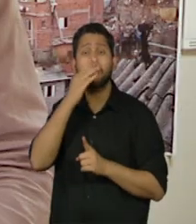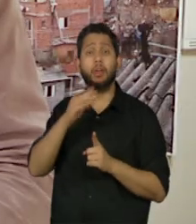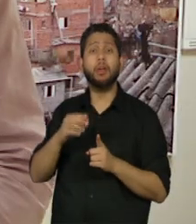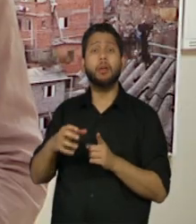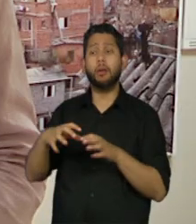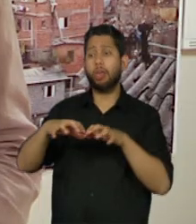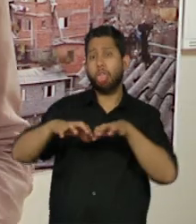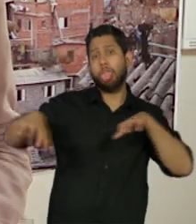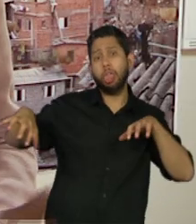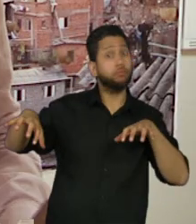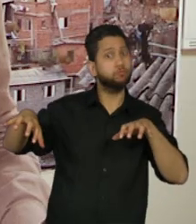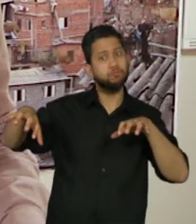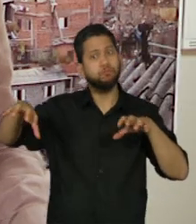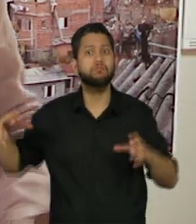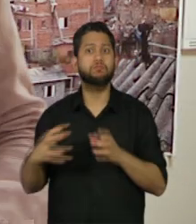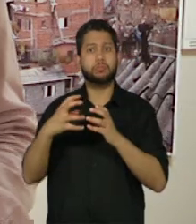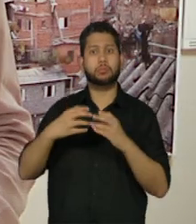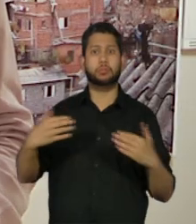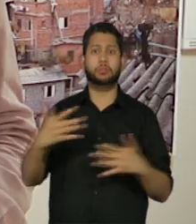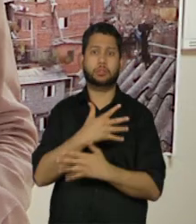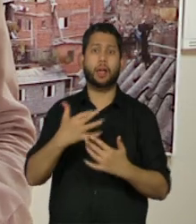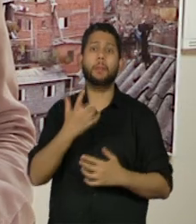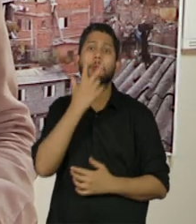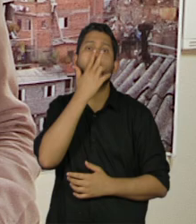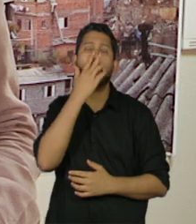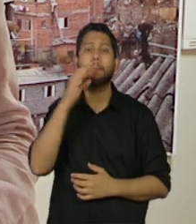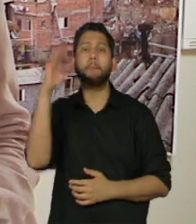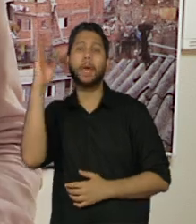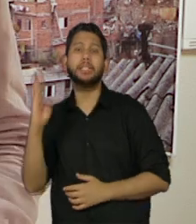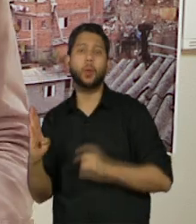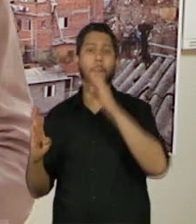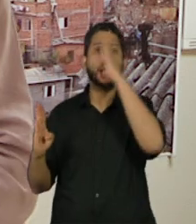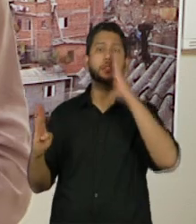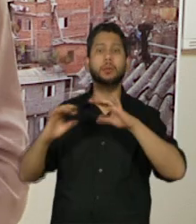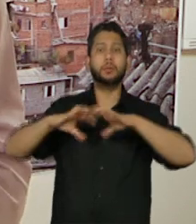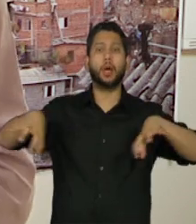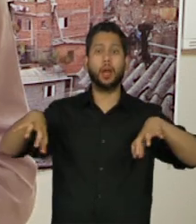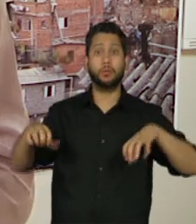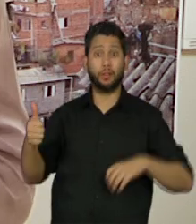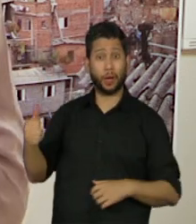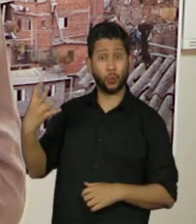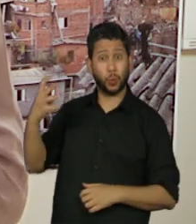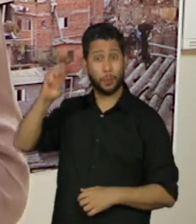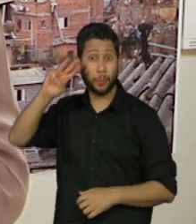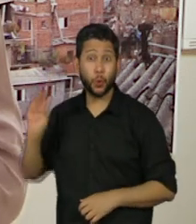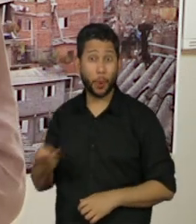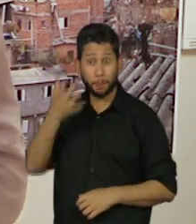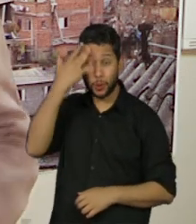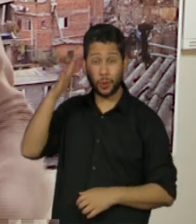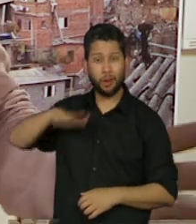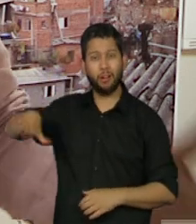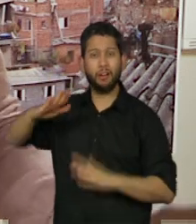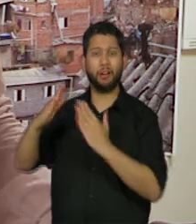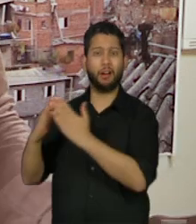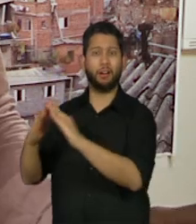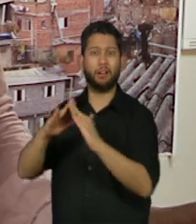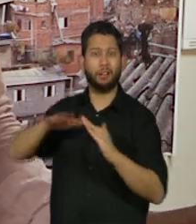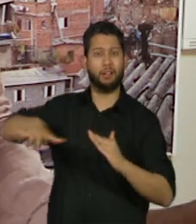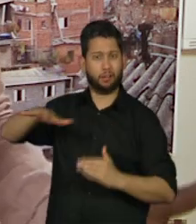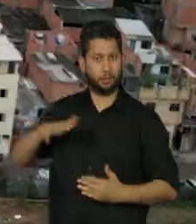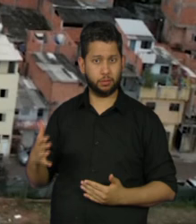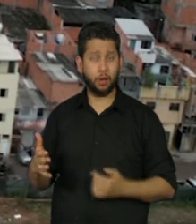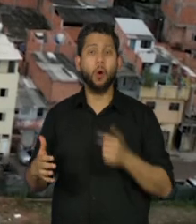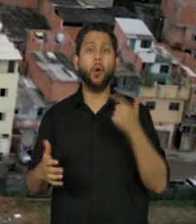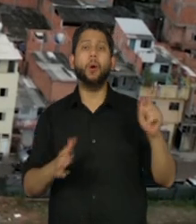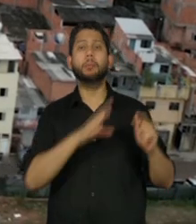parte deste contexto e não viver dois Brasis. Um Brasil de quase 14 milhões de brasileiros vivendo na favela e um outro Brasil em